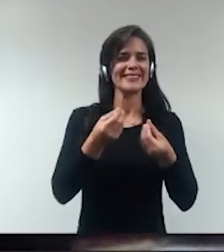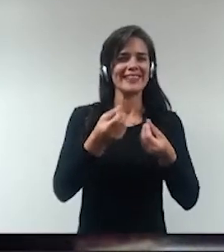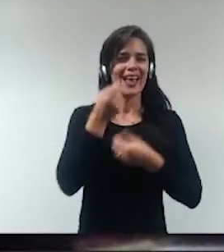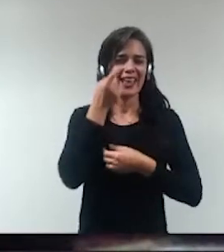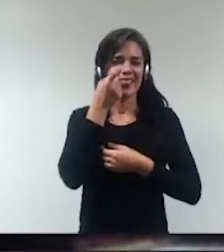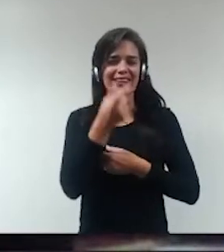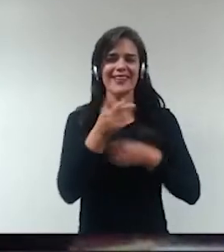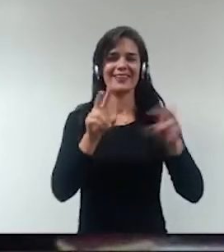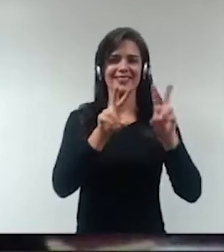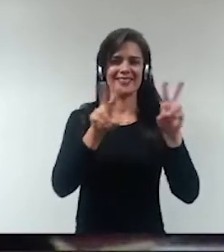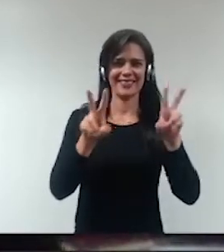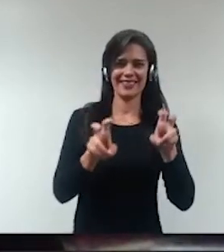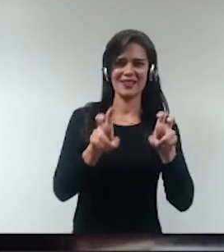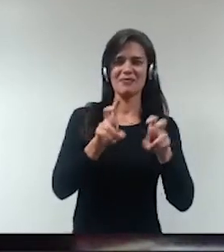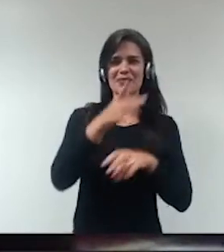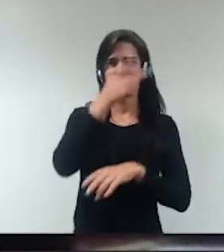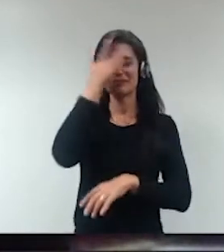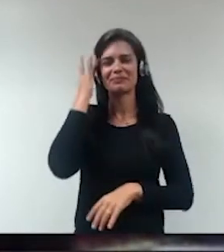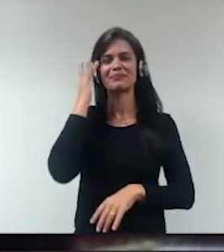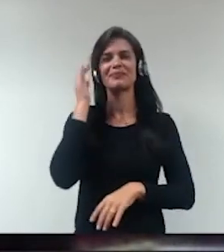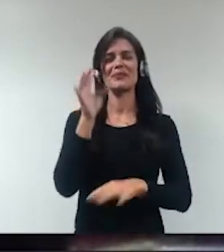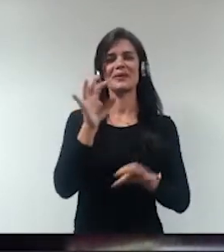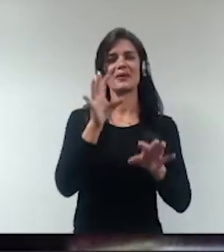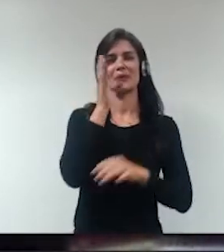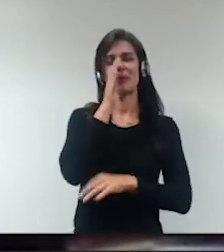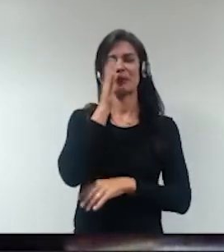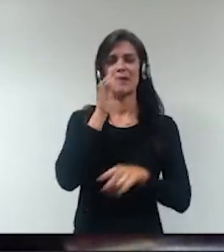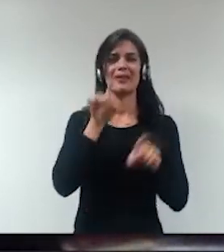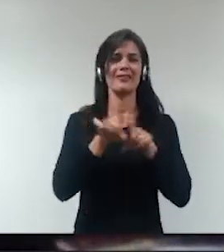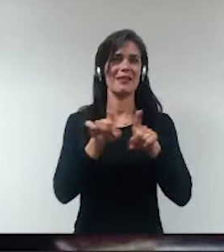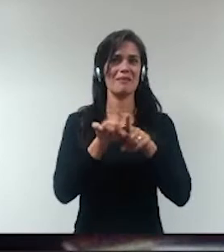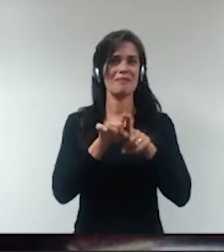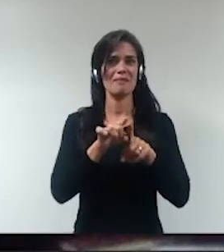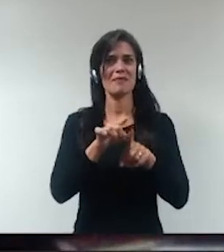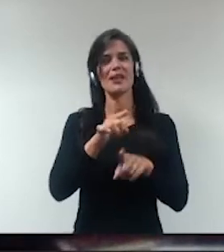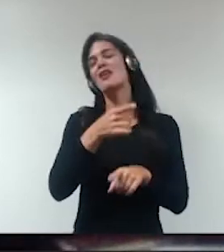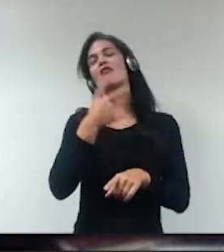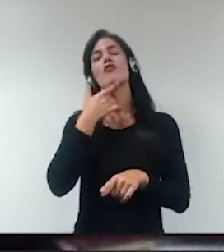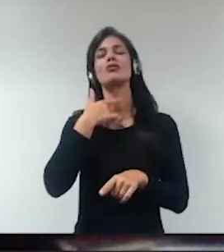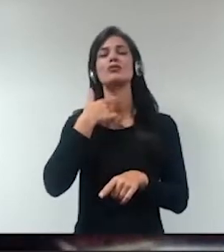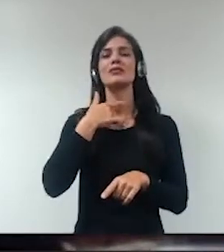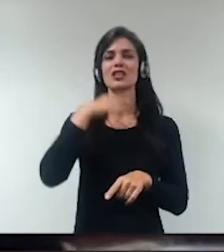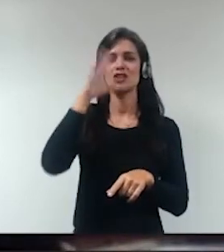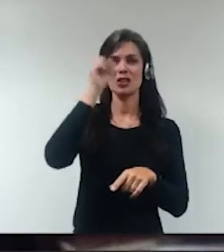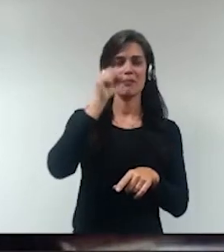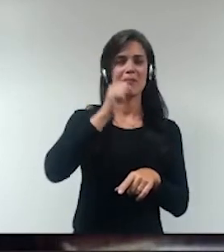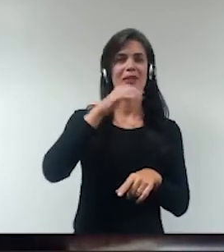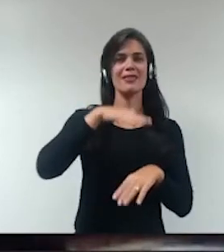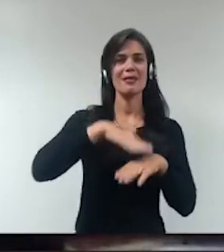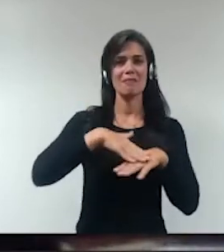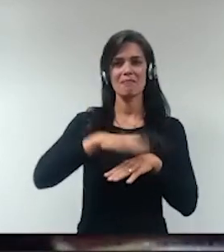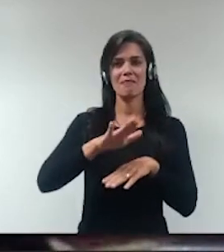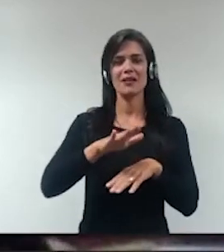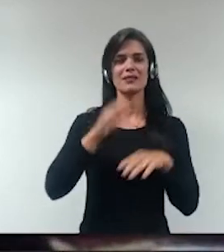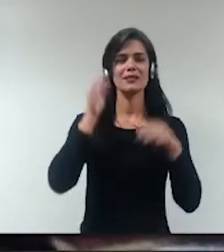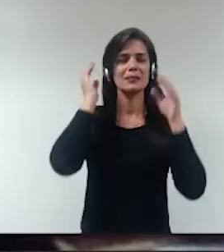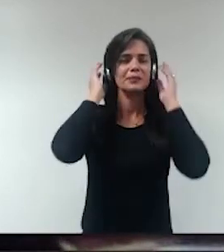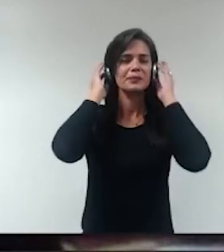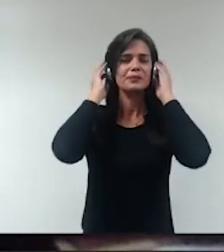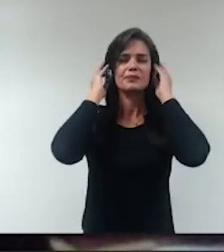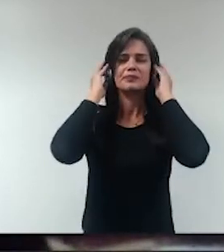interesse pelo tema e as pessoas que nos assistem também terem vontade de saber mais e acompanhar mais pelo tema.